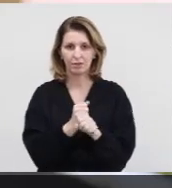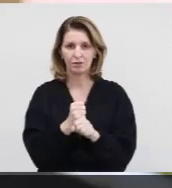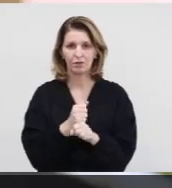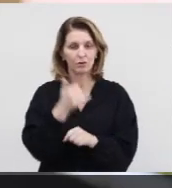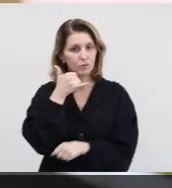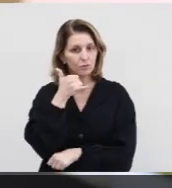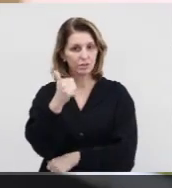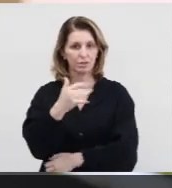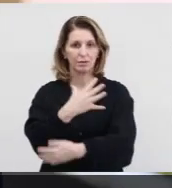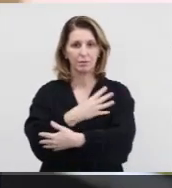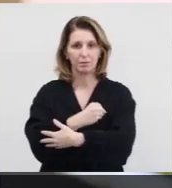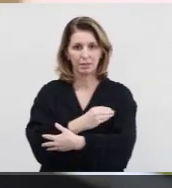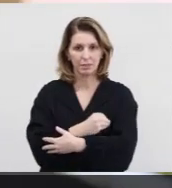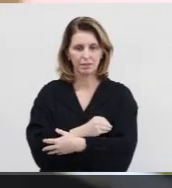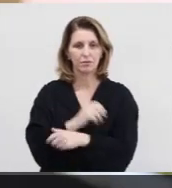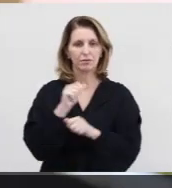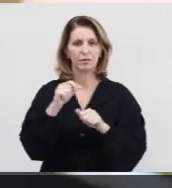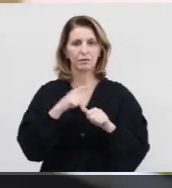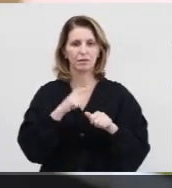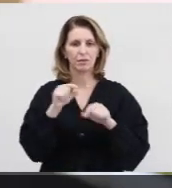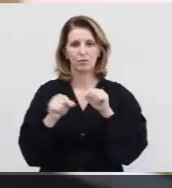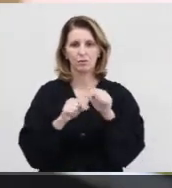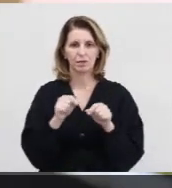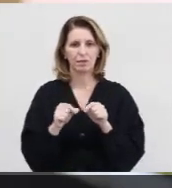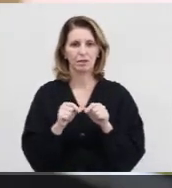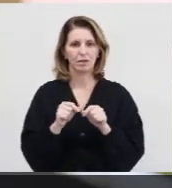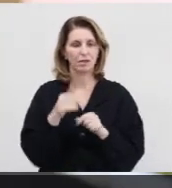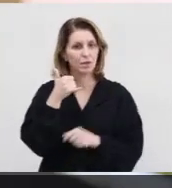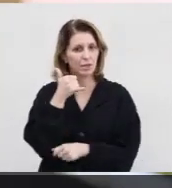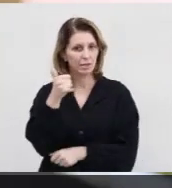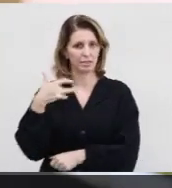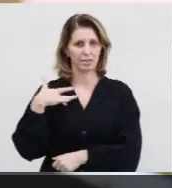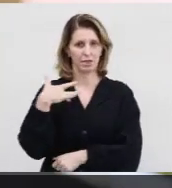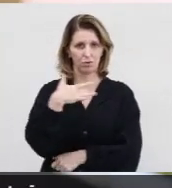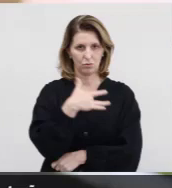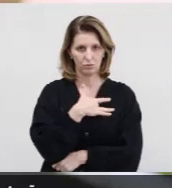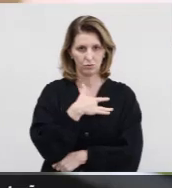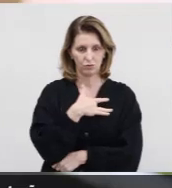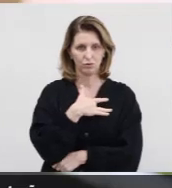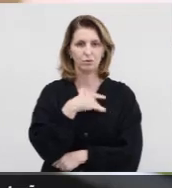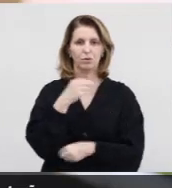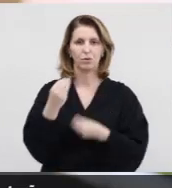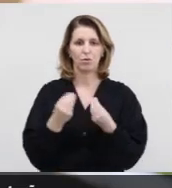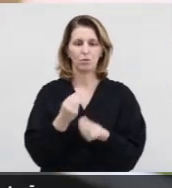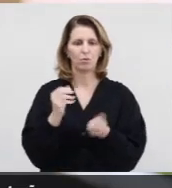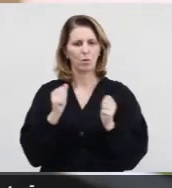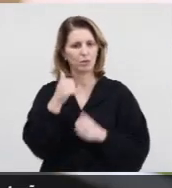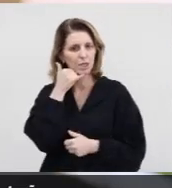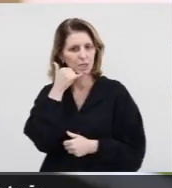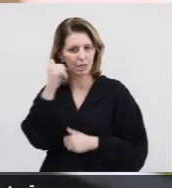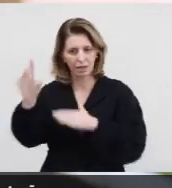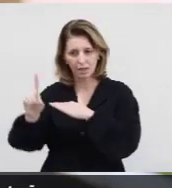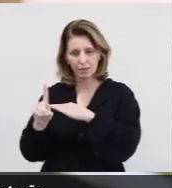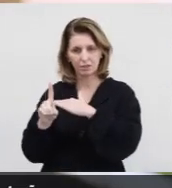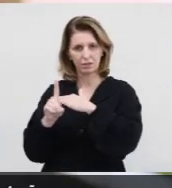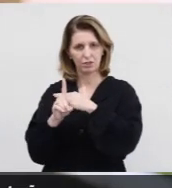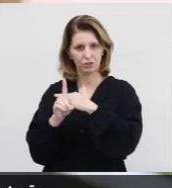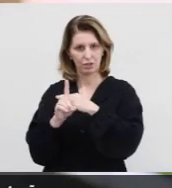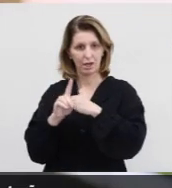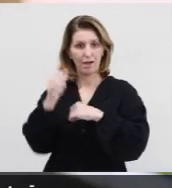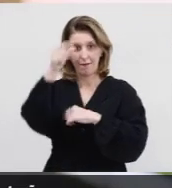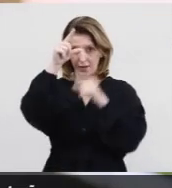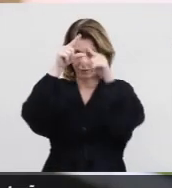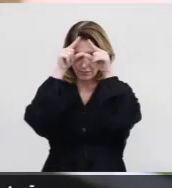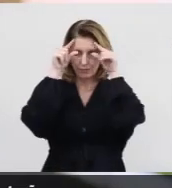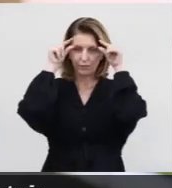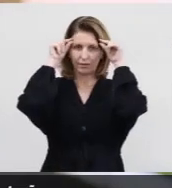ano é o Disque Amamentação, que vai estar disponível através do Ligue Saúde. Pelos serviços, os usuários serão atendidos por enfermeiras